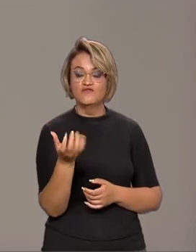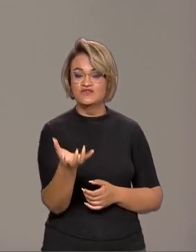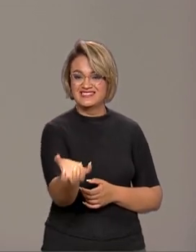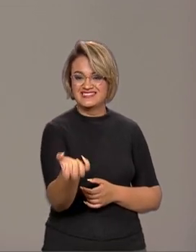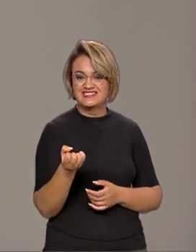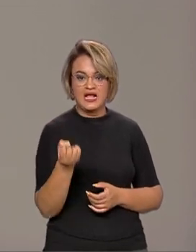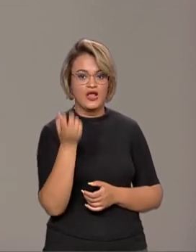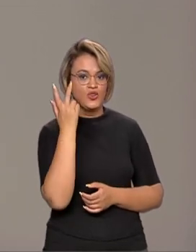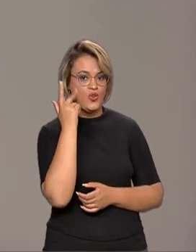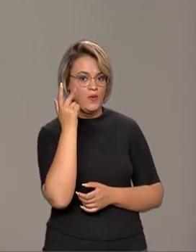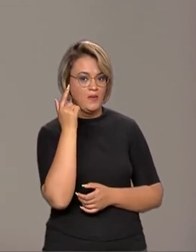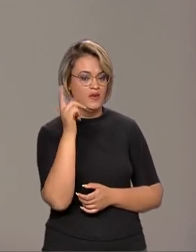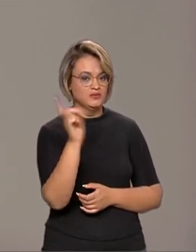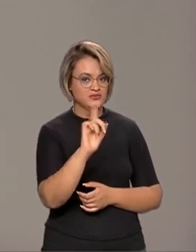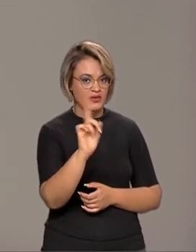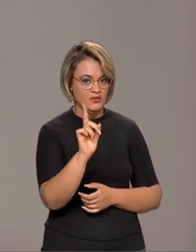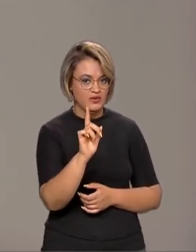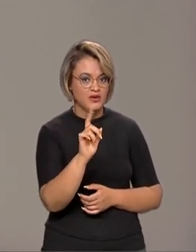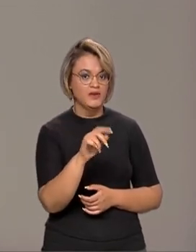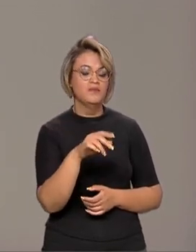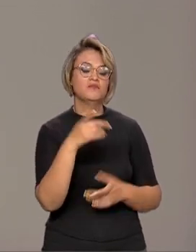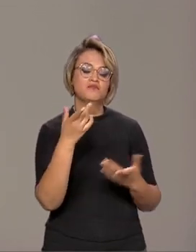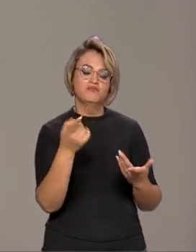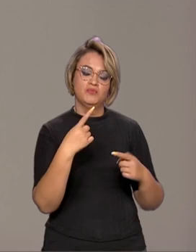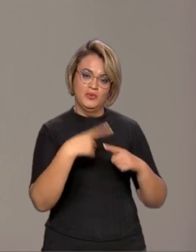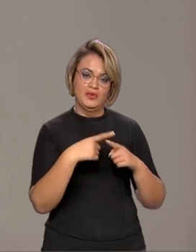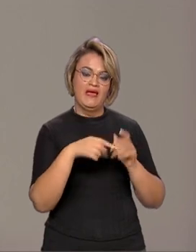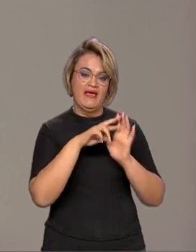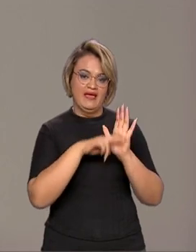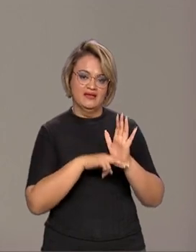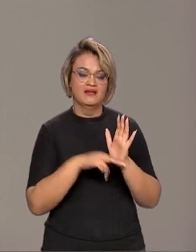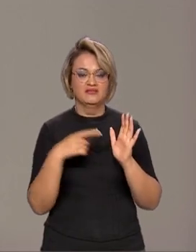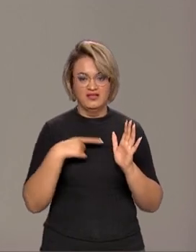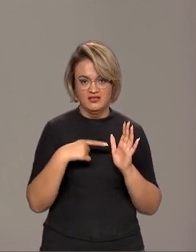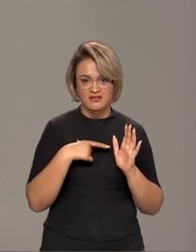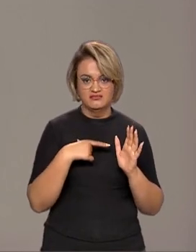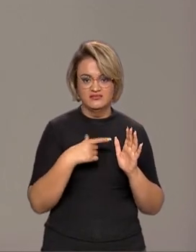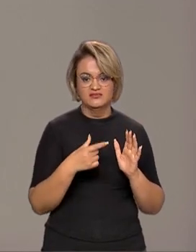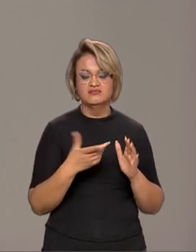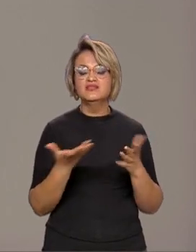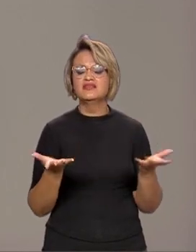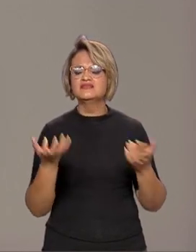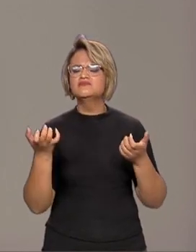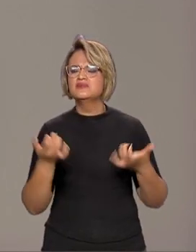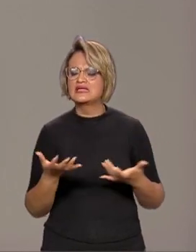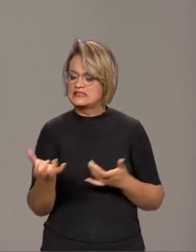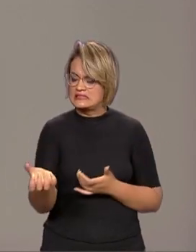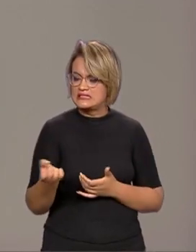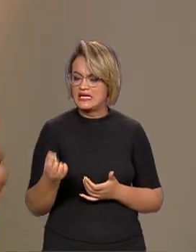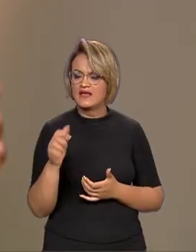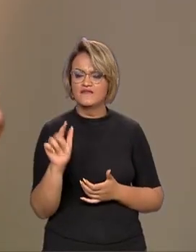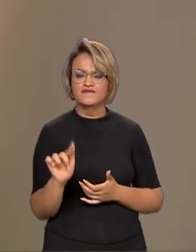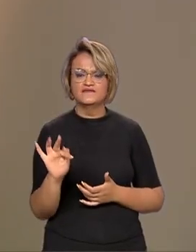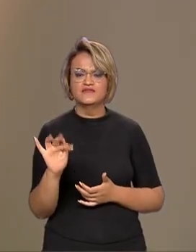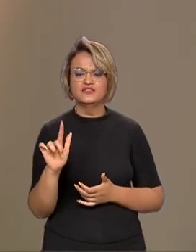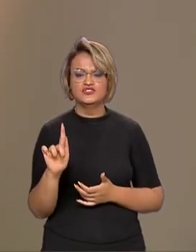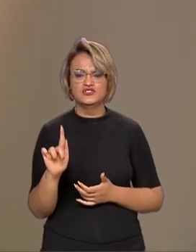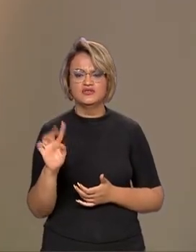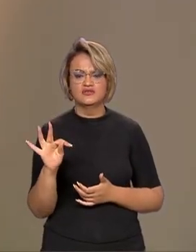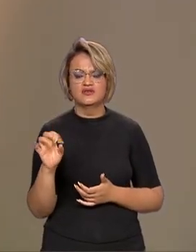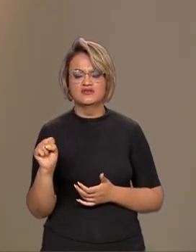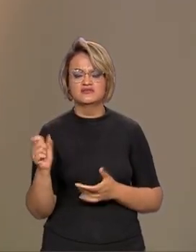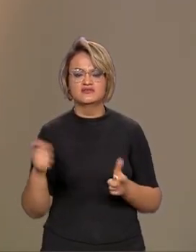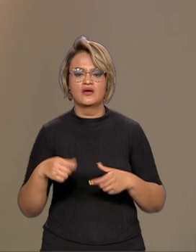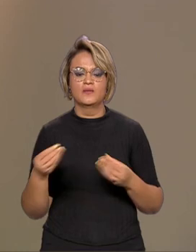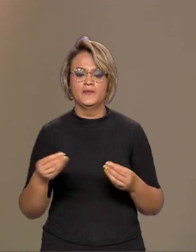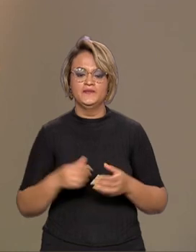saque imediato, porque está sujeito às mesmas regras de saque. O pode explicar um pouquinho isso para quem nos assiste? importante dizer assim, o fundo de